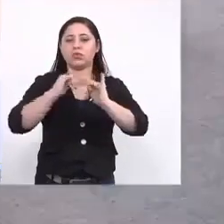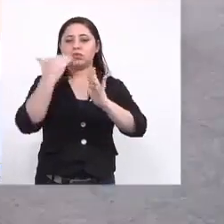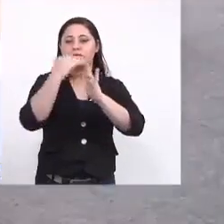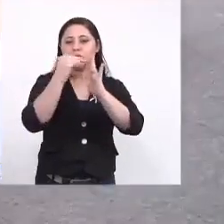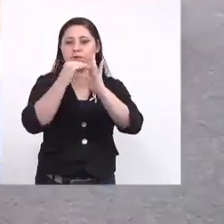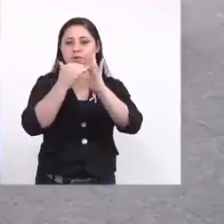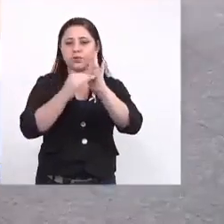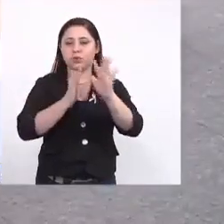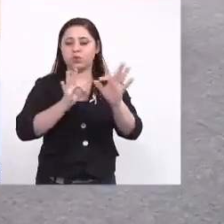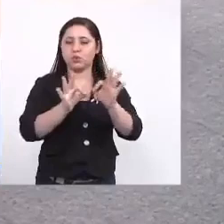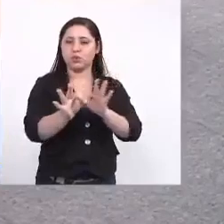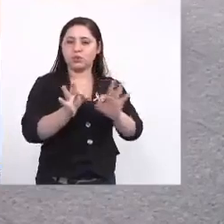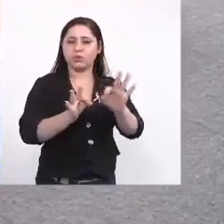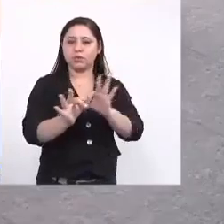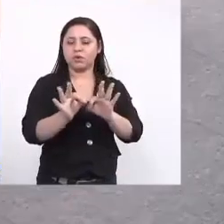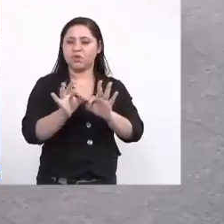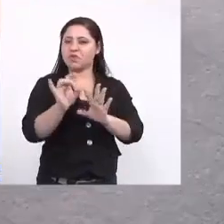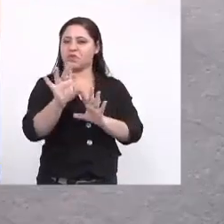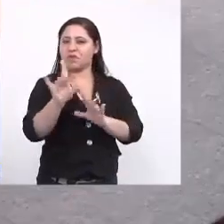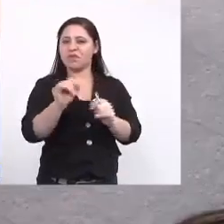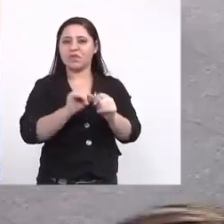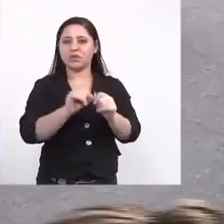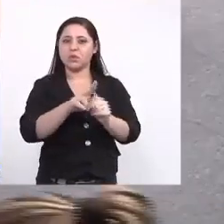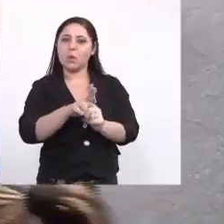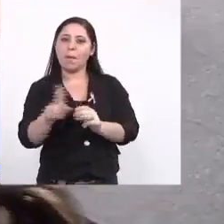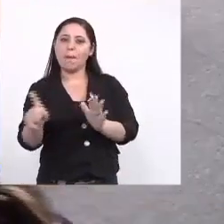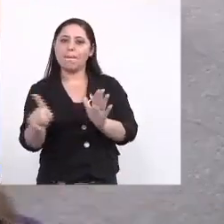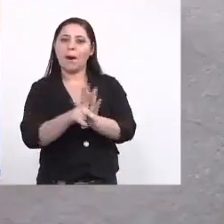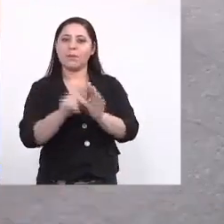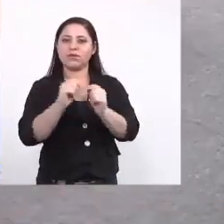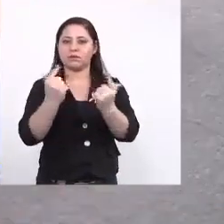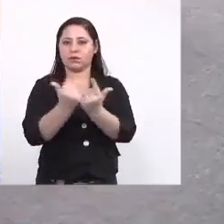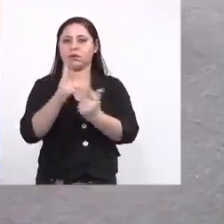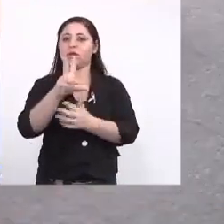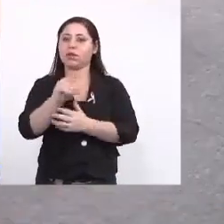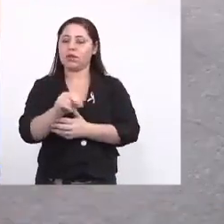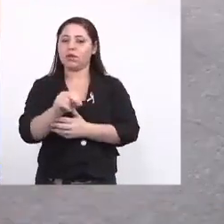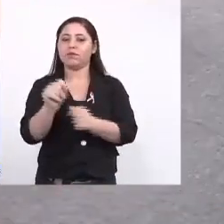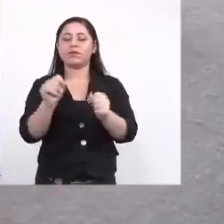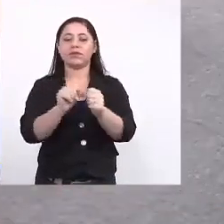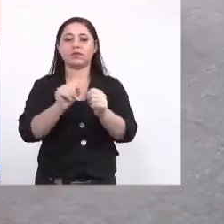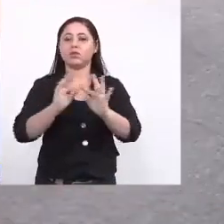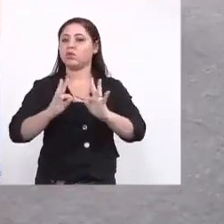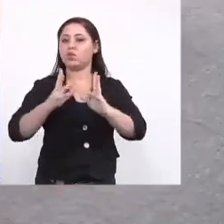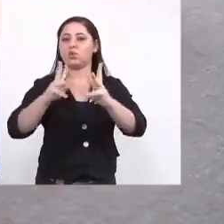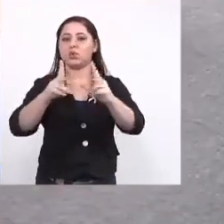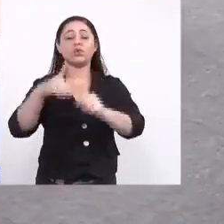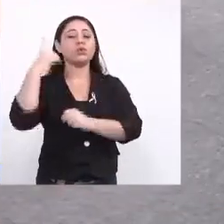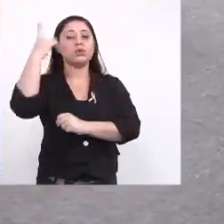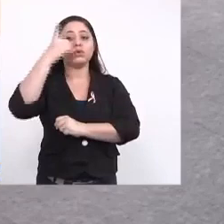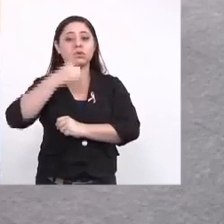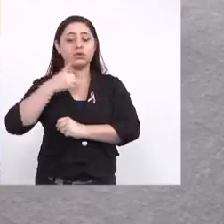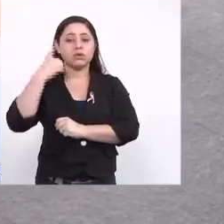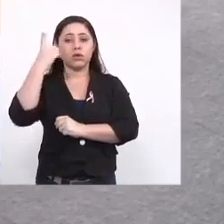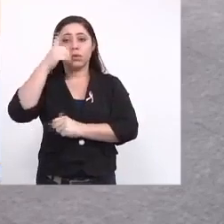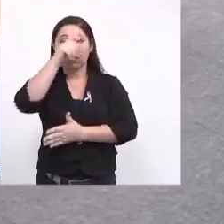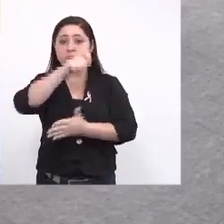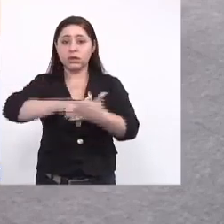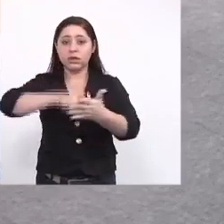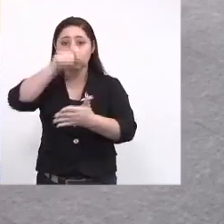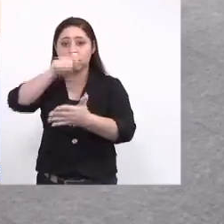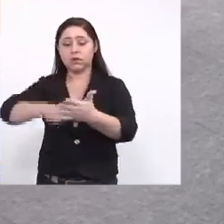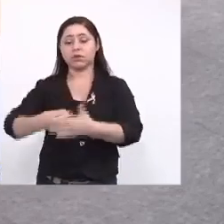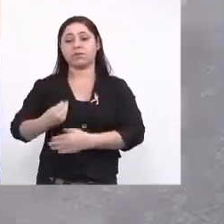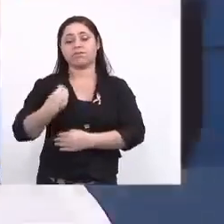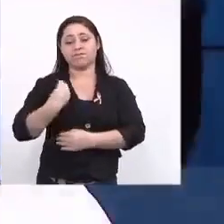Parlamentar, nós não fazemos só em nosso nome. Nós fazemos com todos os deputados que assinaram a